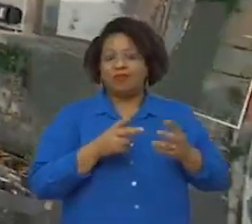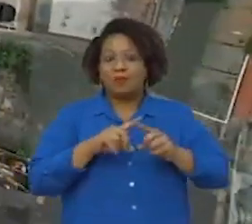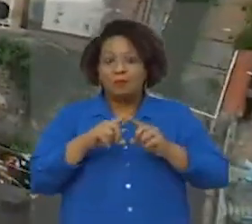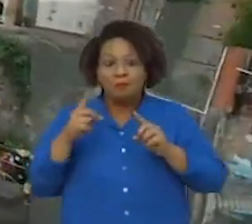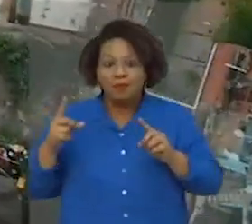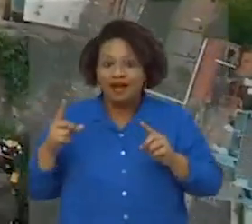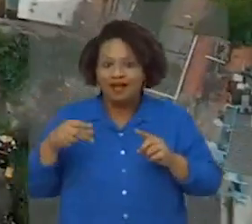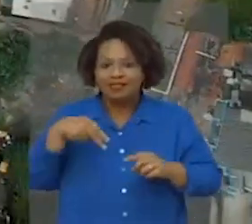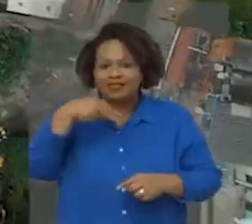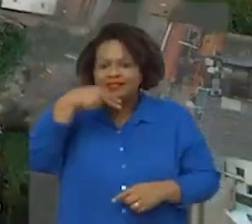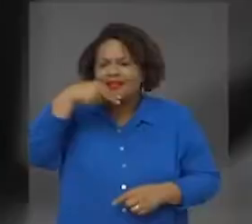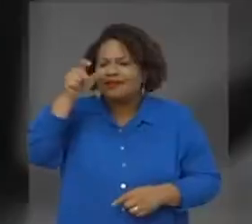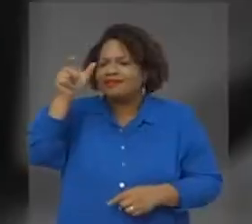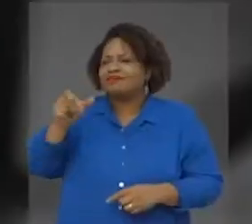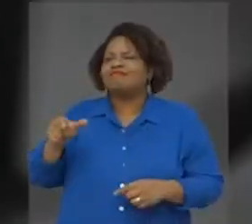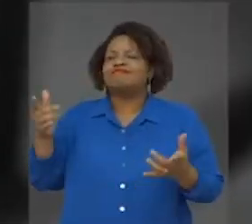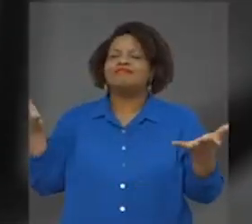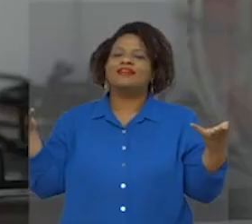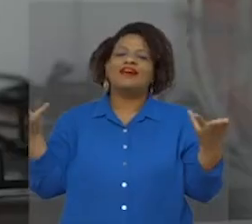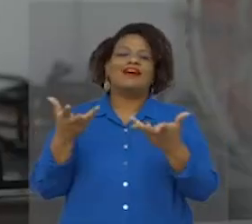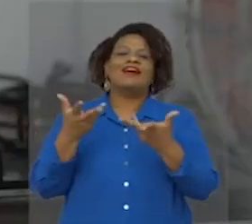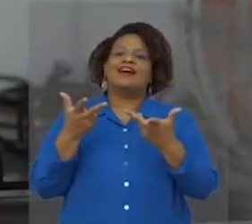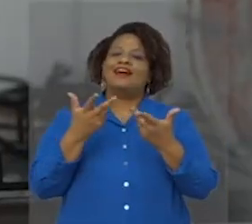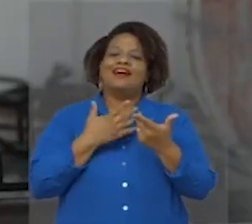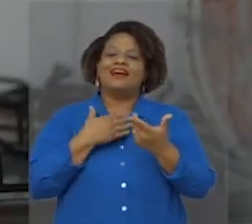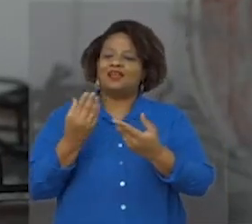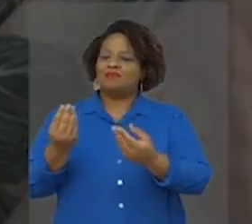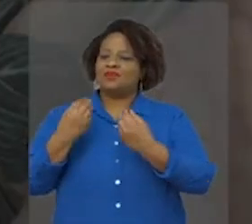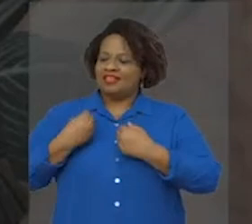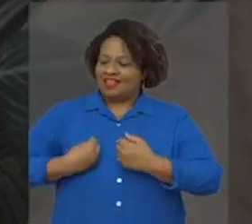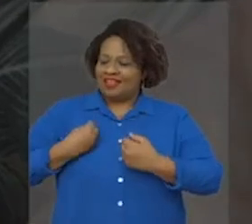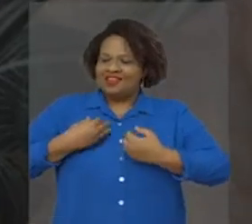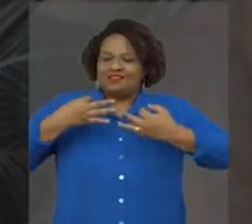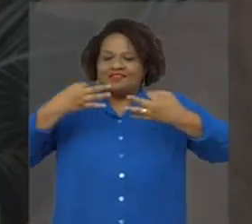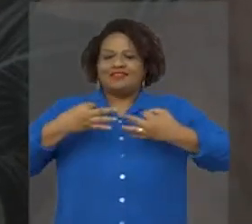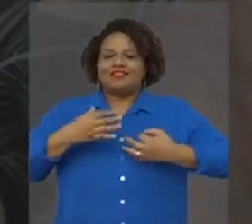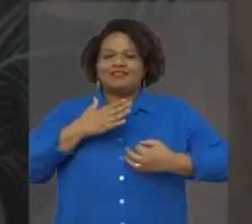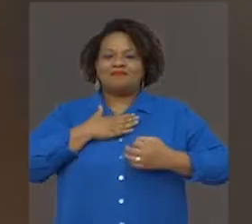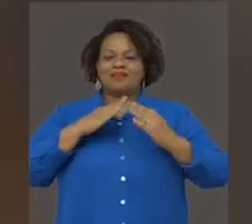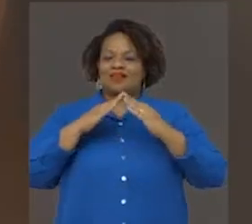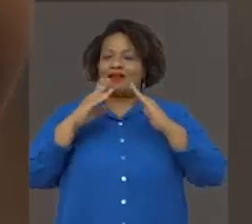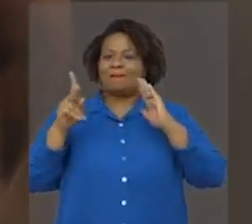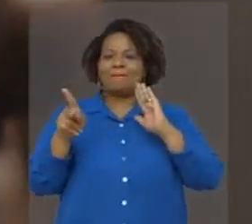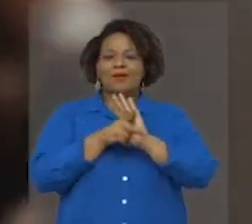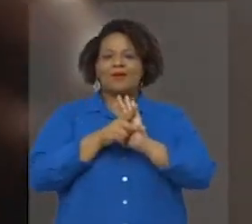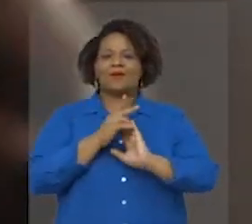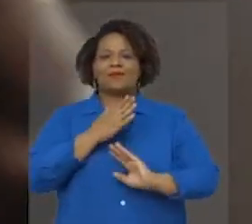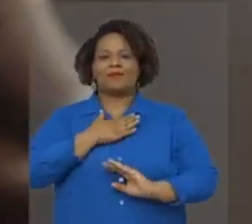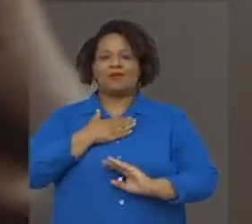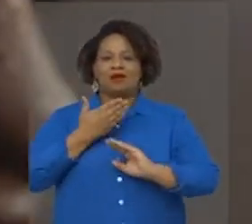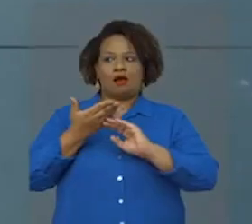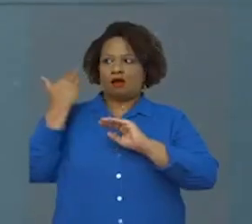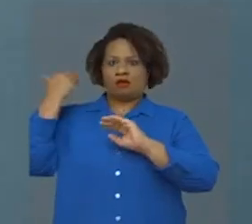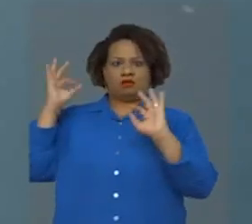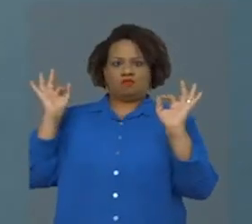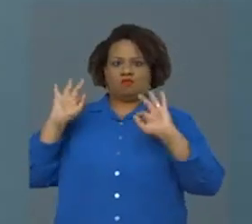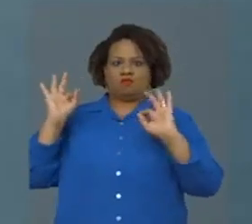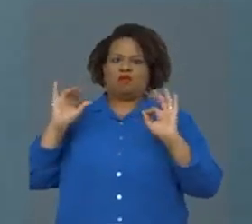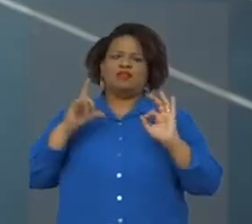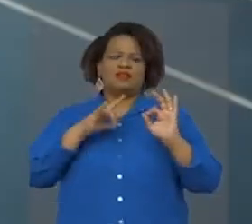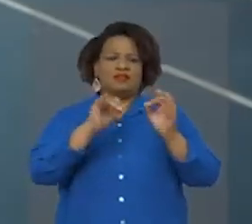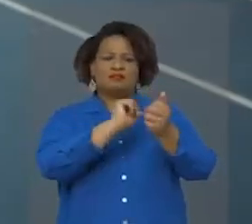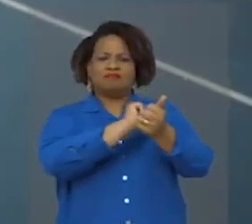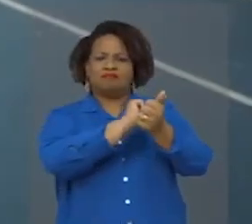Mas, ACM é um homem espetacular para mim. Ele me deu a dignidade de ter minha casa própria. A não tinha o que a gente tem hoje, uma